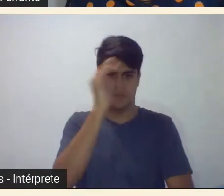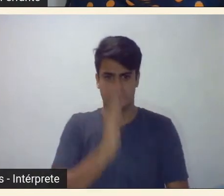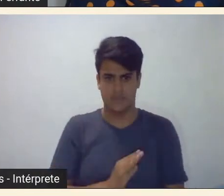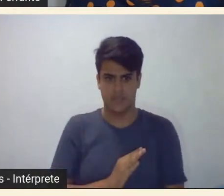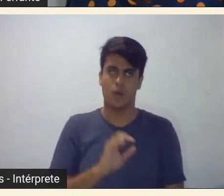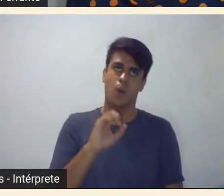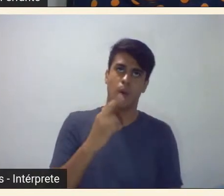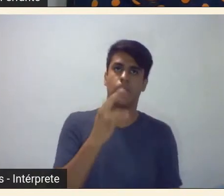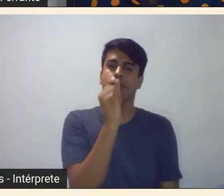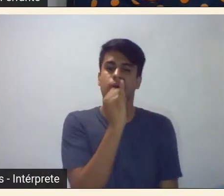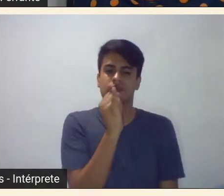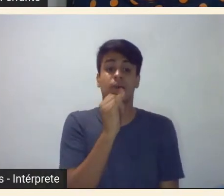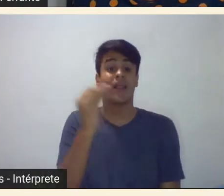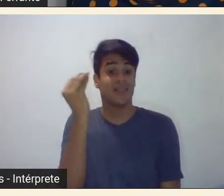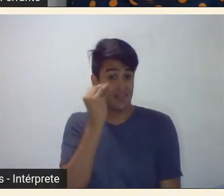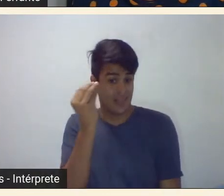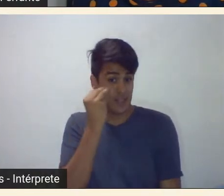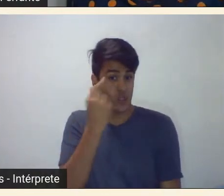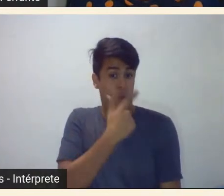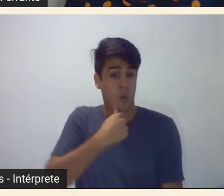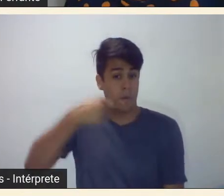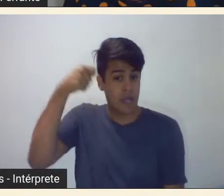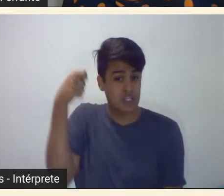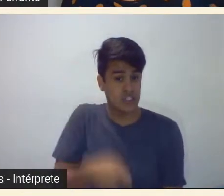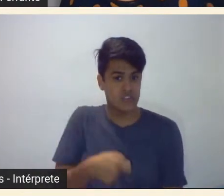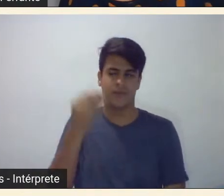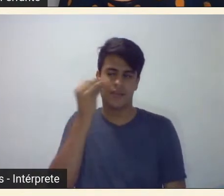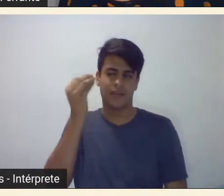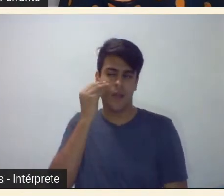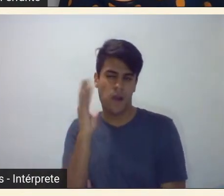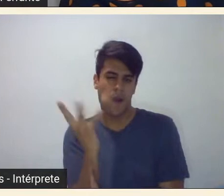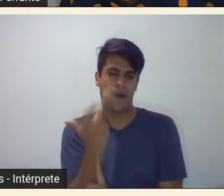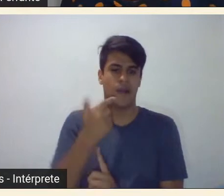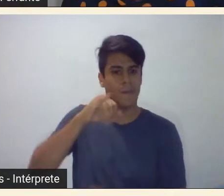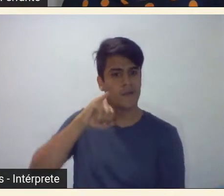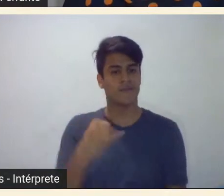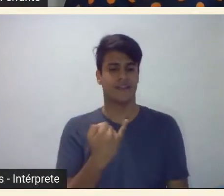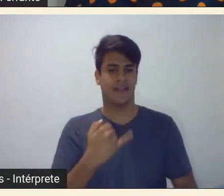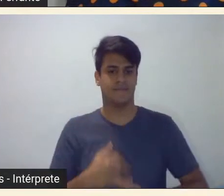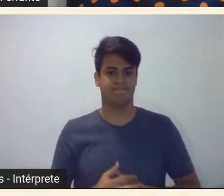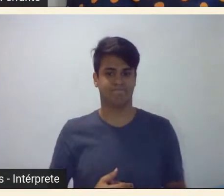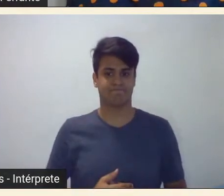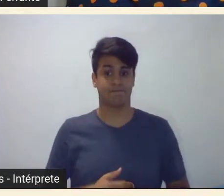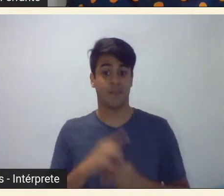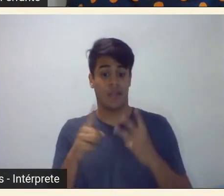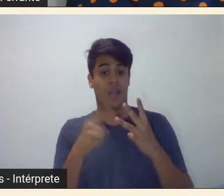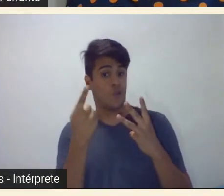teria usado o machismo a contrapelo? E vou fazer uma última.